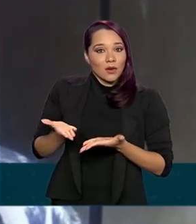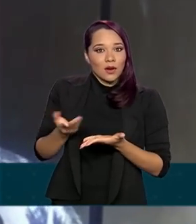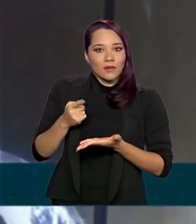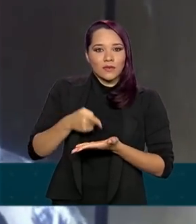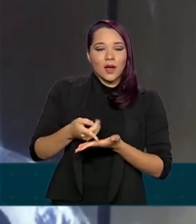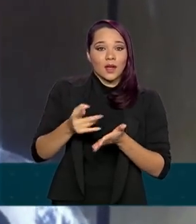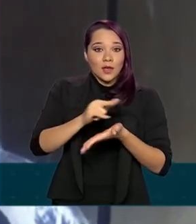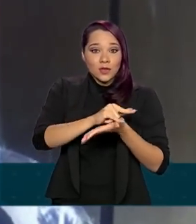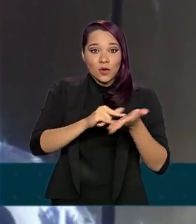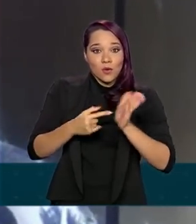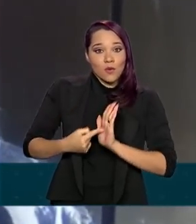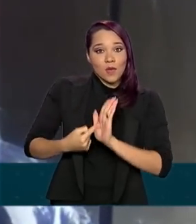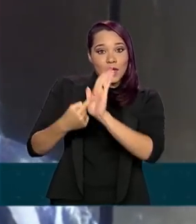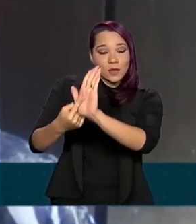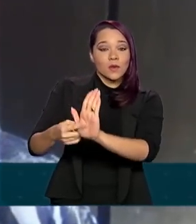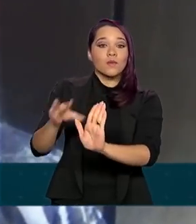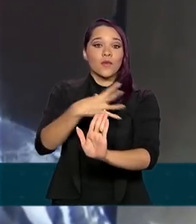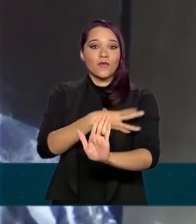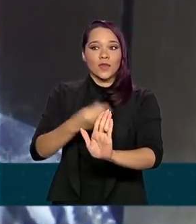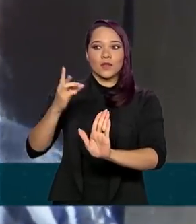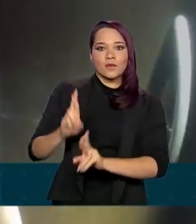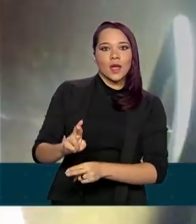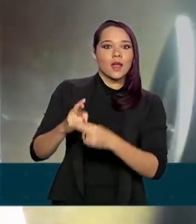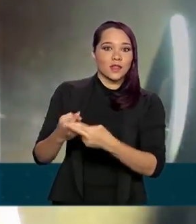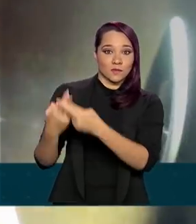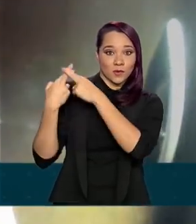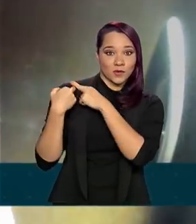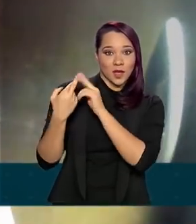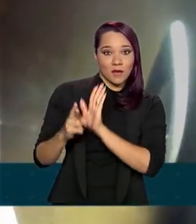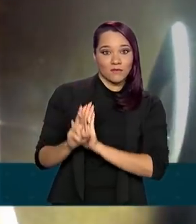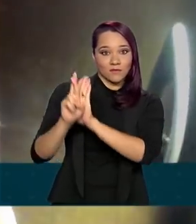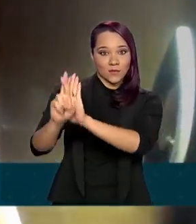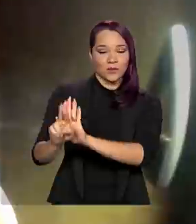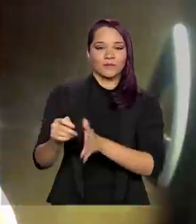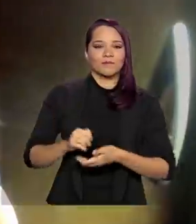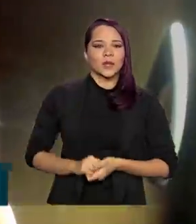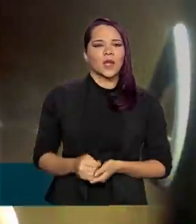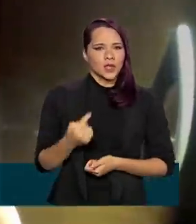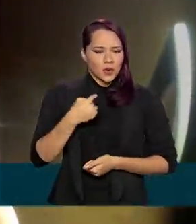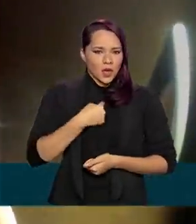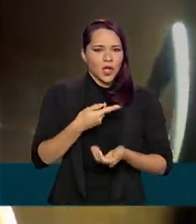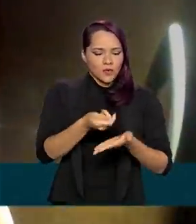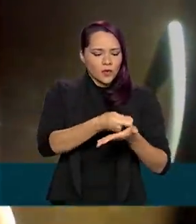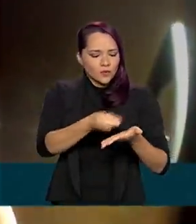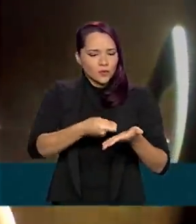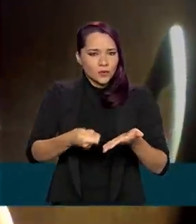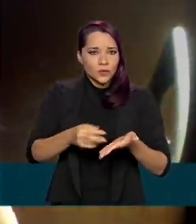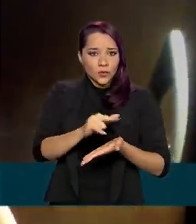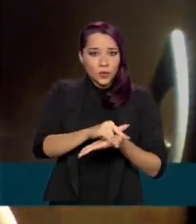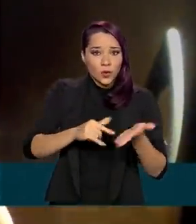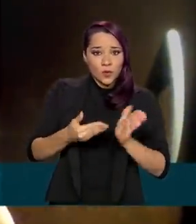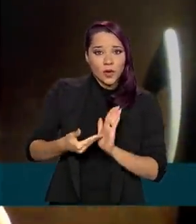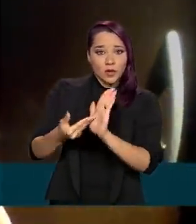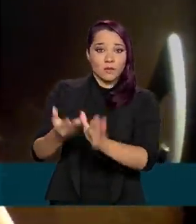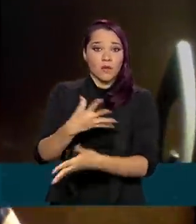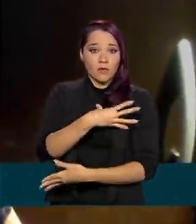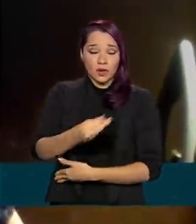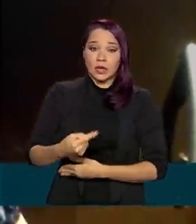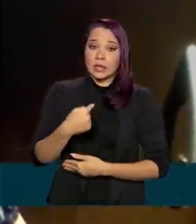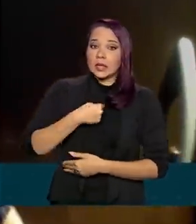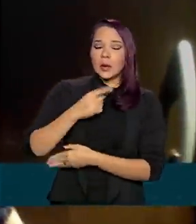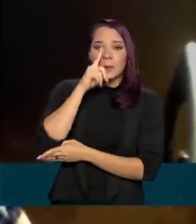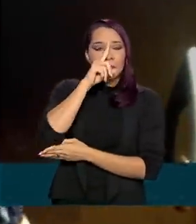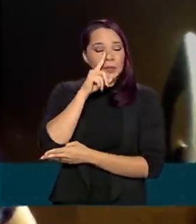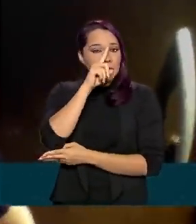procuração para o filho fazer a prova de vida dela. Eu vou fazer a procuração para meu filho ir por mim, porque é um perigo muito